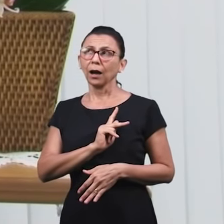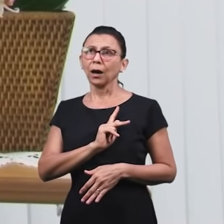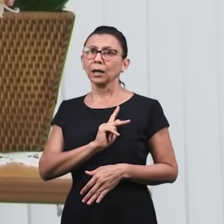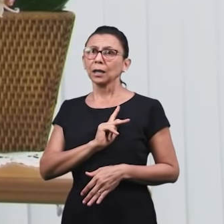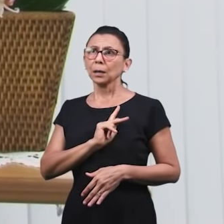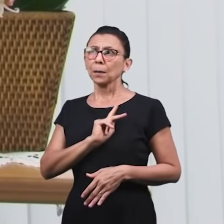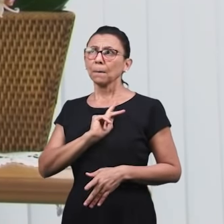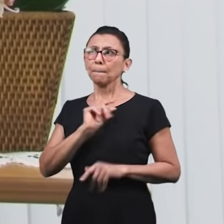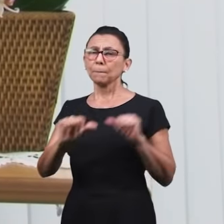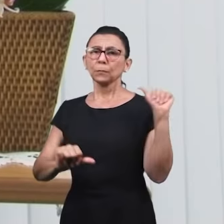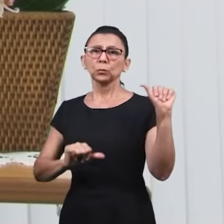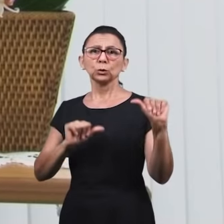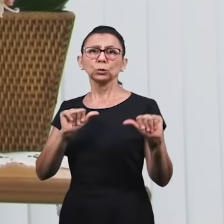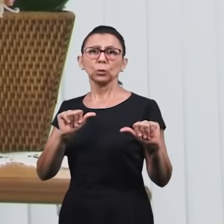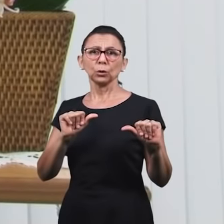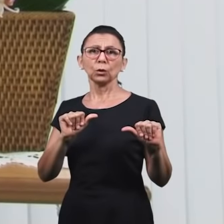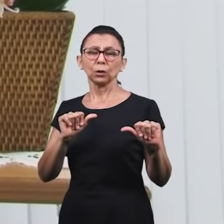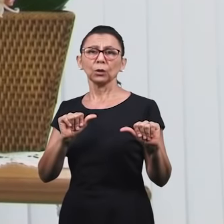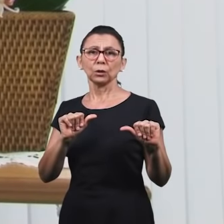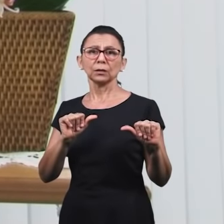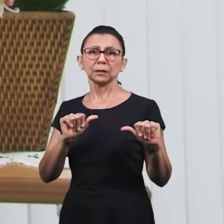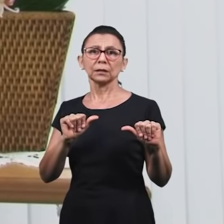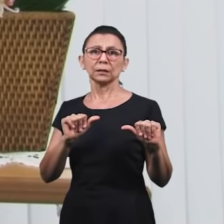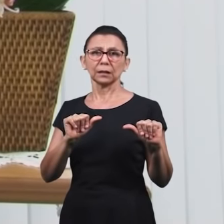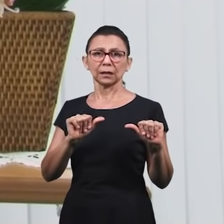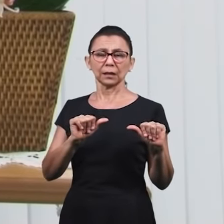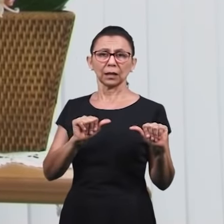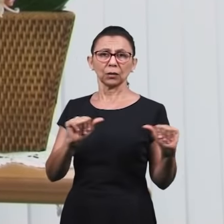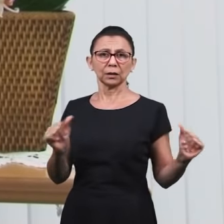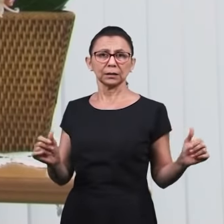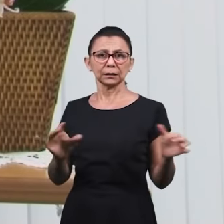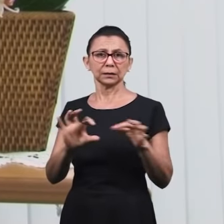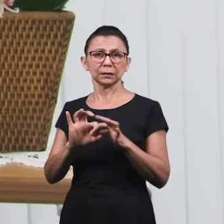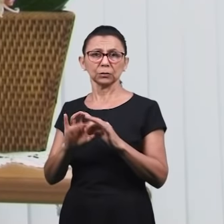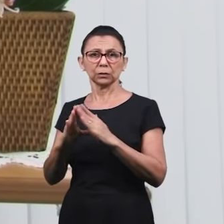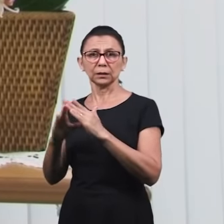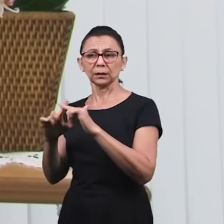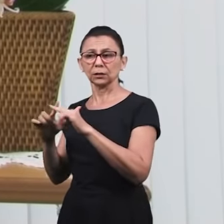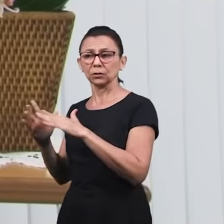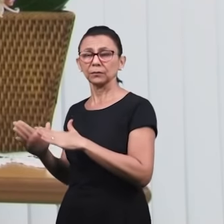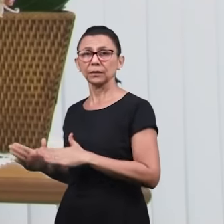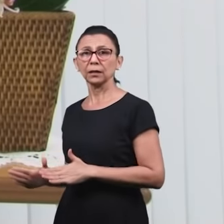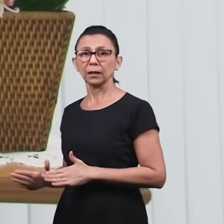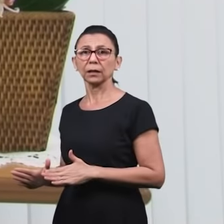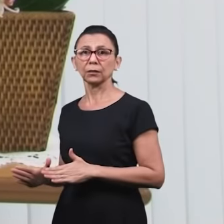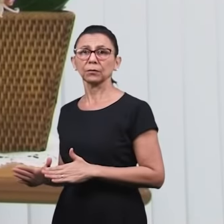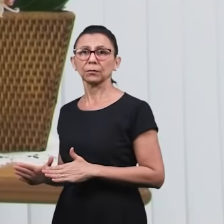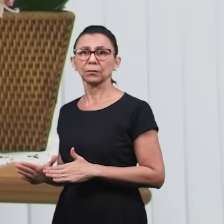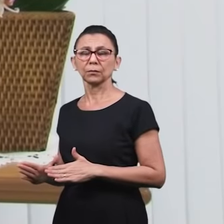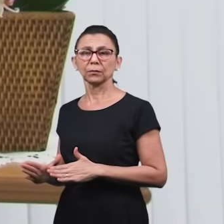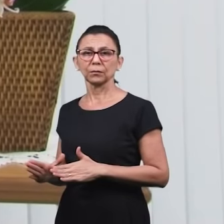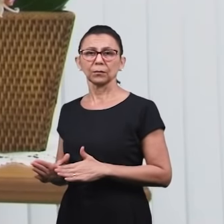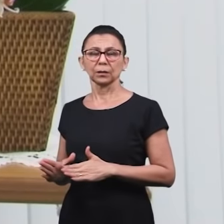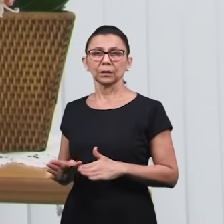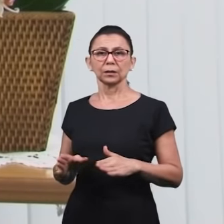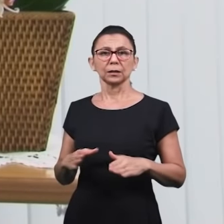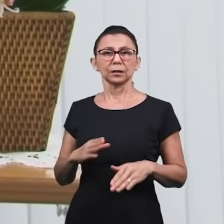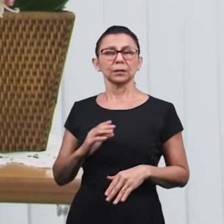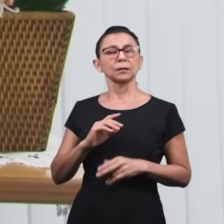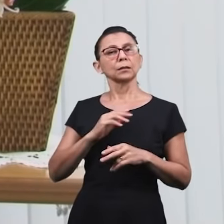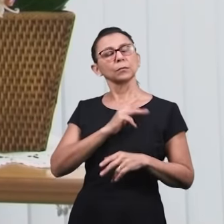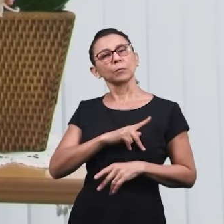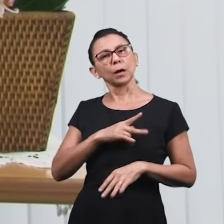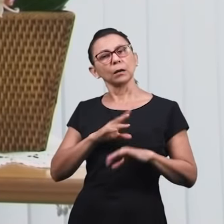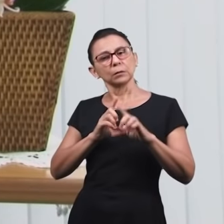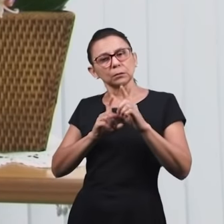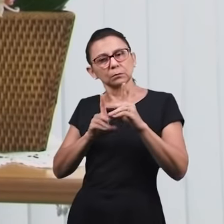perseguidor, agora é aquele que vai ser perseguido junto com a igreja, mas um destemido pregador e um dos maiores doutrinadores da